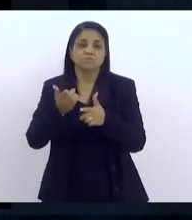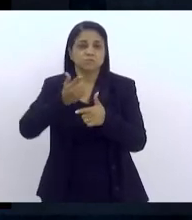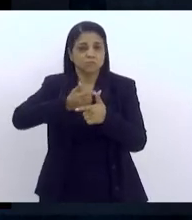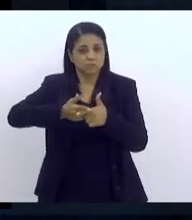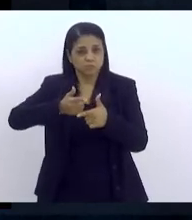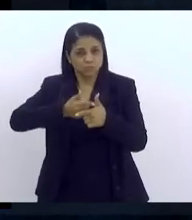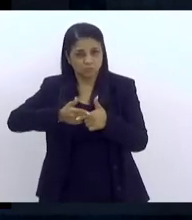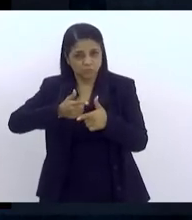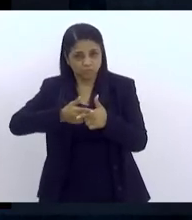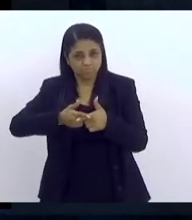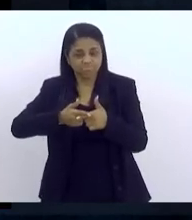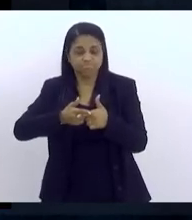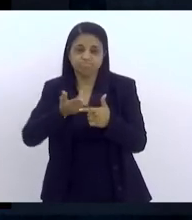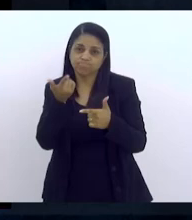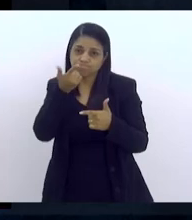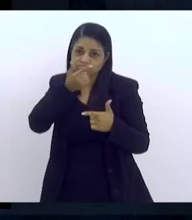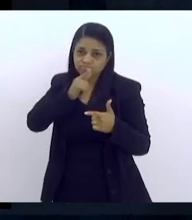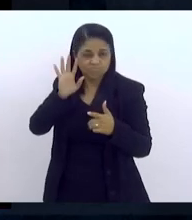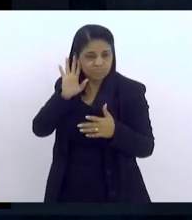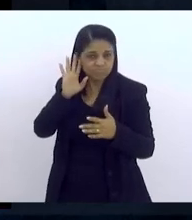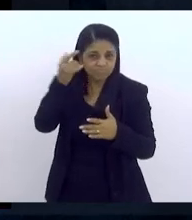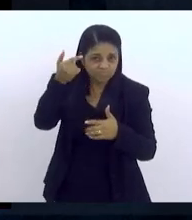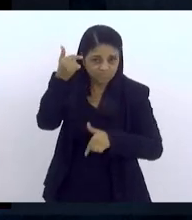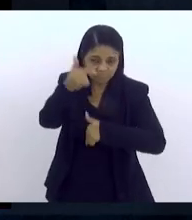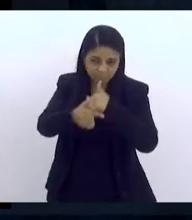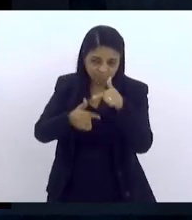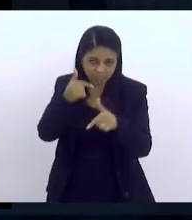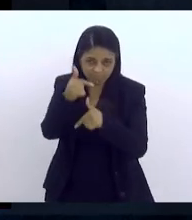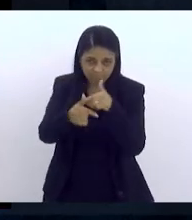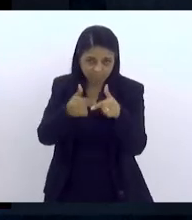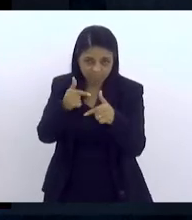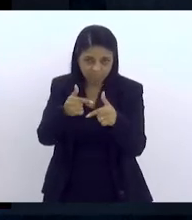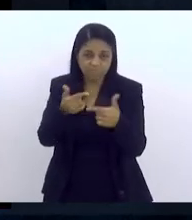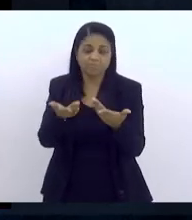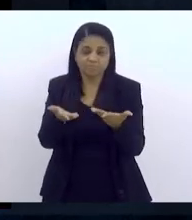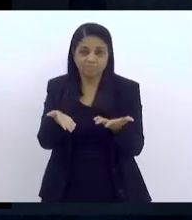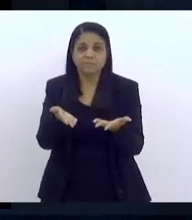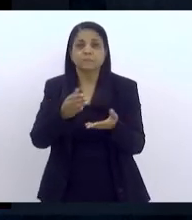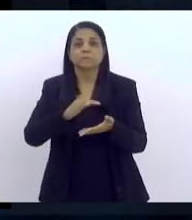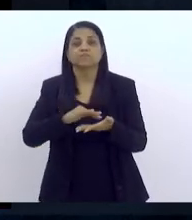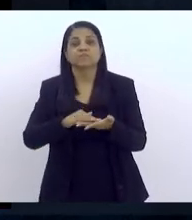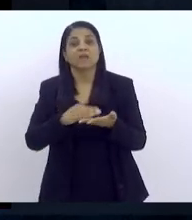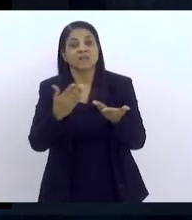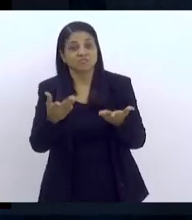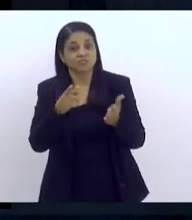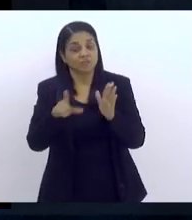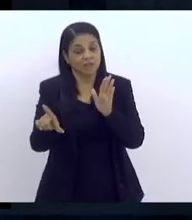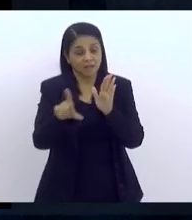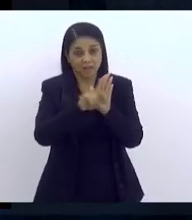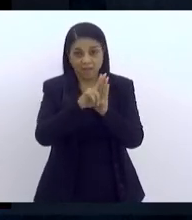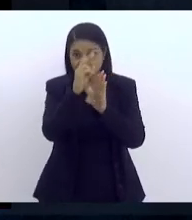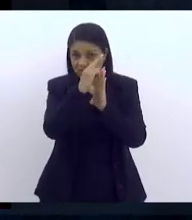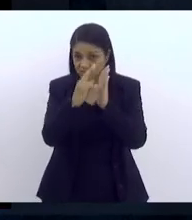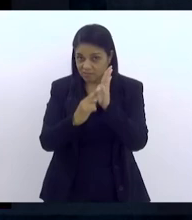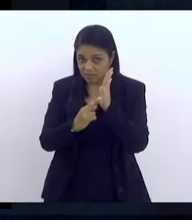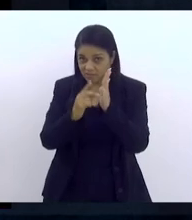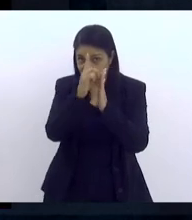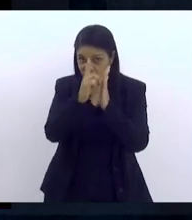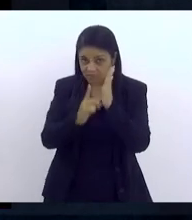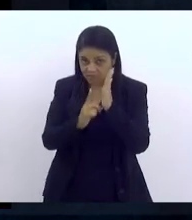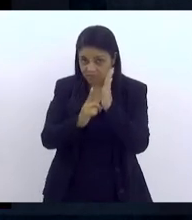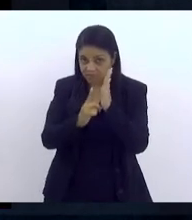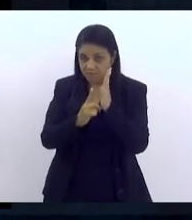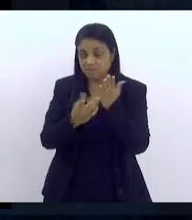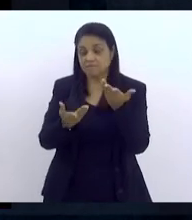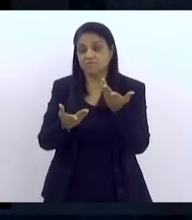elas possam ser superadas e elas possam ser trabalhadas. E aí, a gente tem a lei de diretrizes e bases, a gente